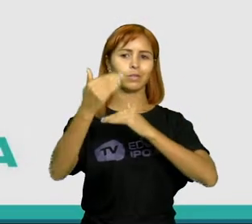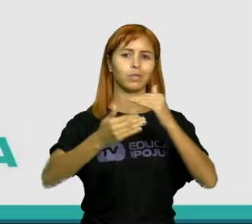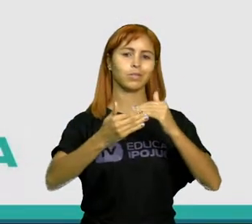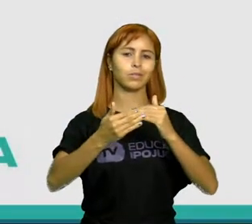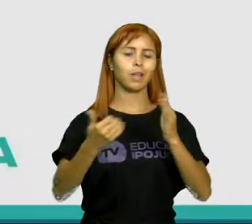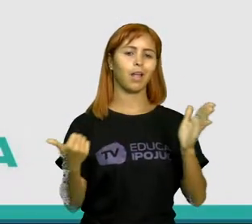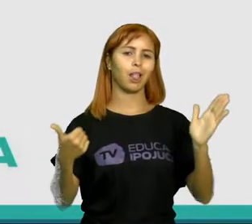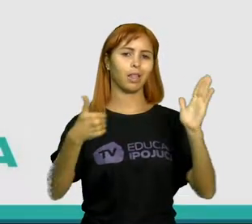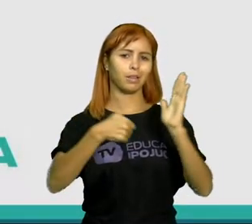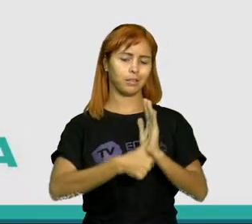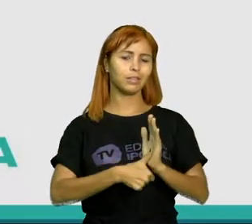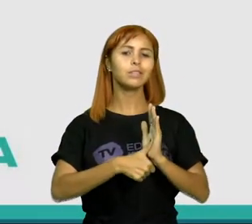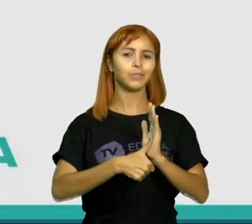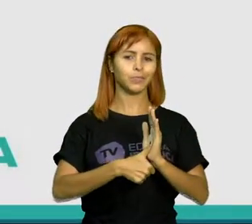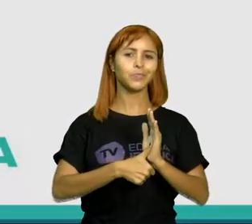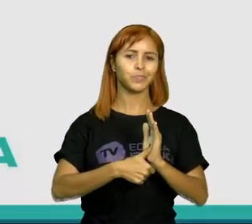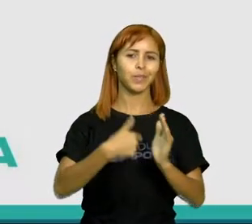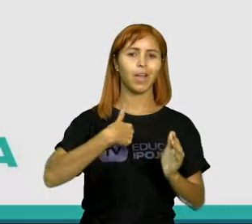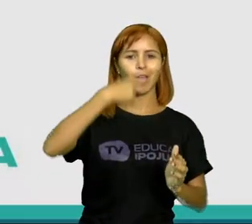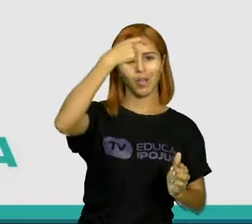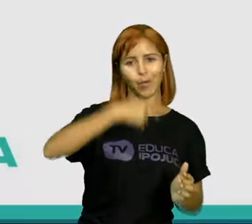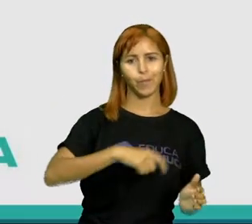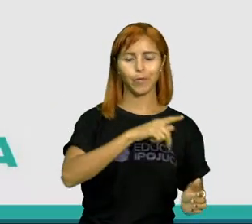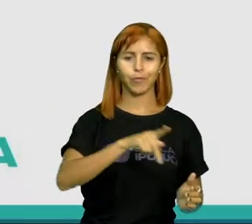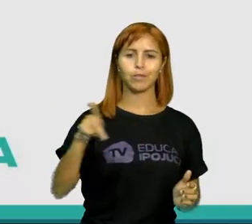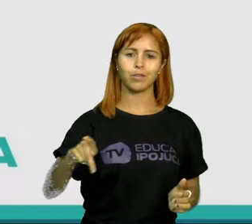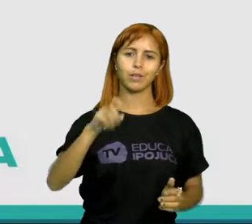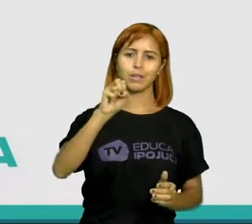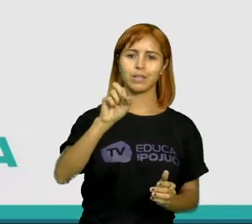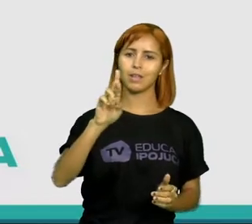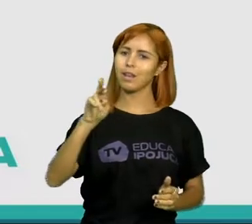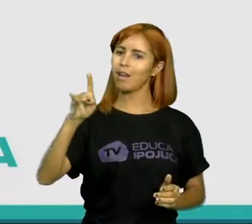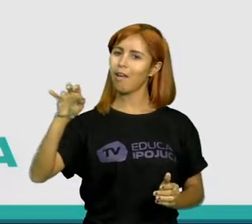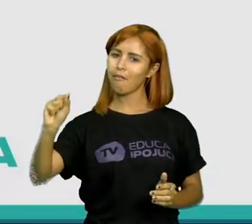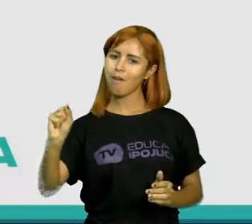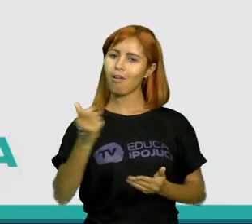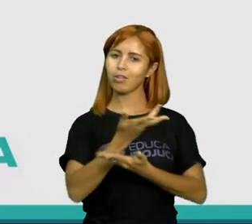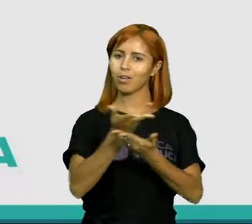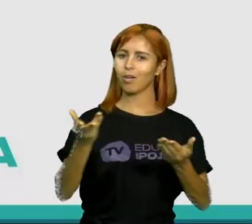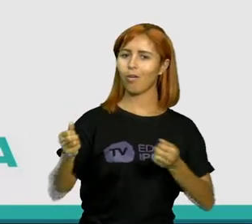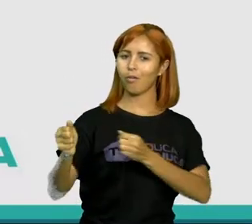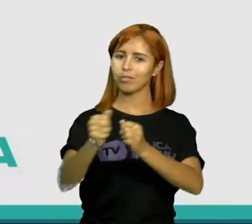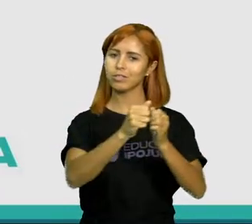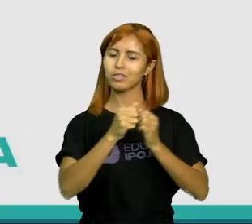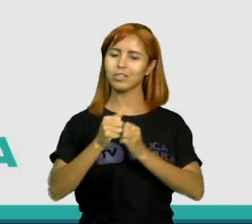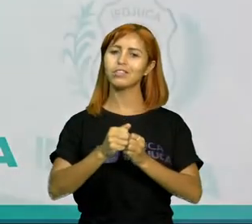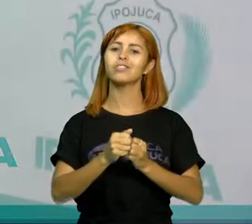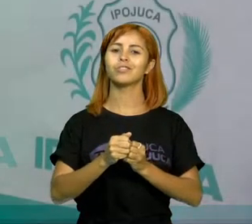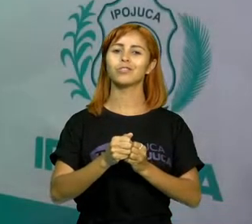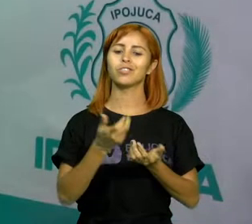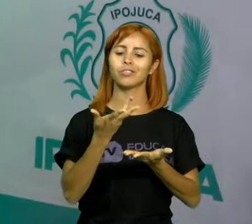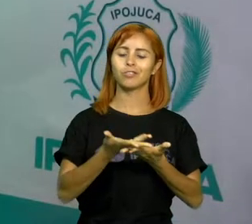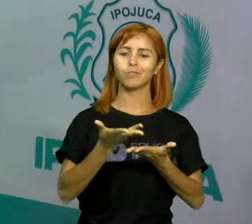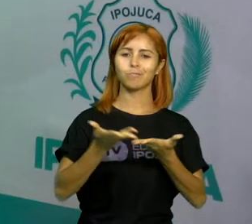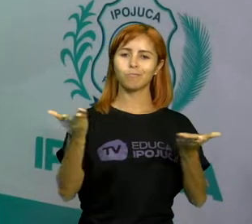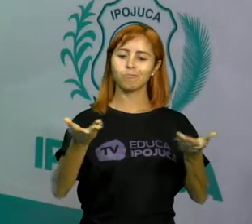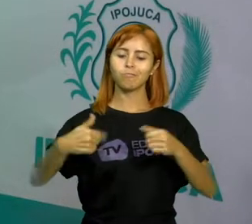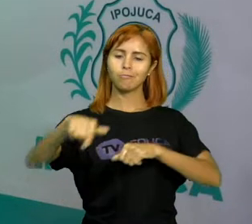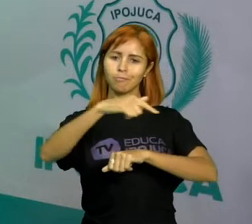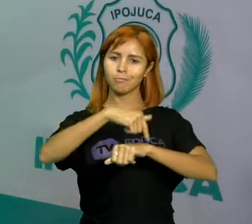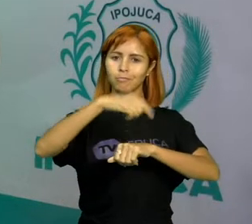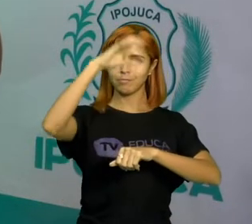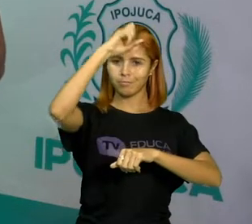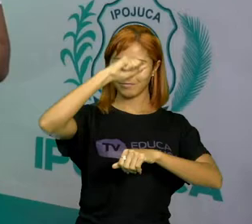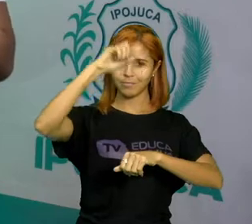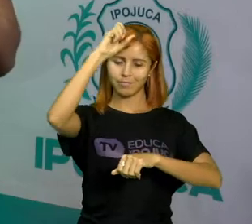Identidade. Eu, professor Senegal Santana, vou estar com vocês mergulhados neste momento de aprender.